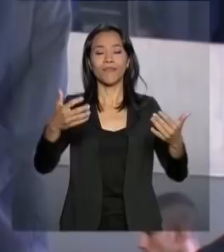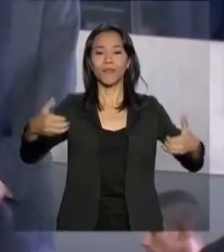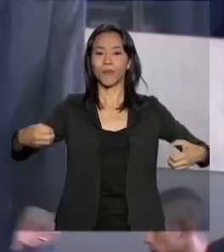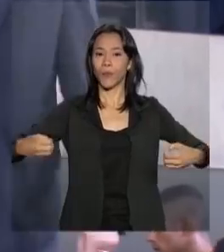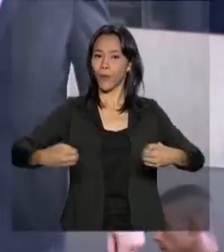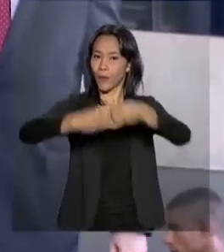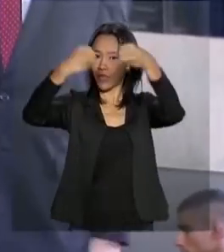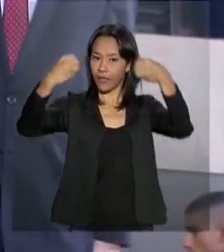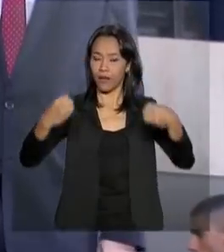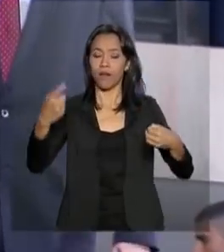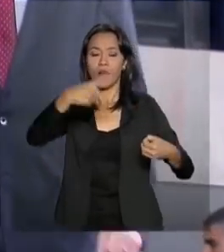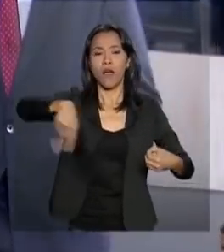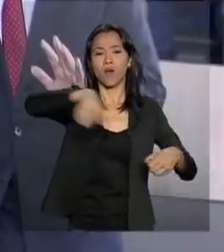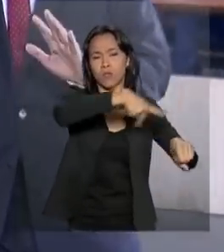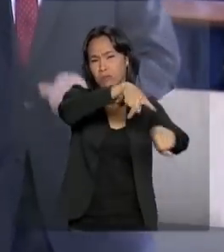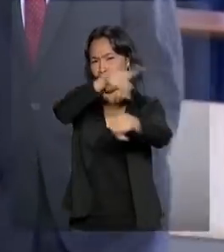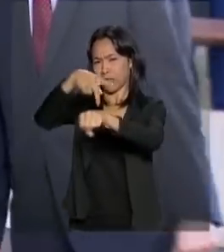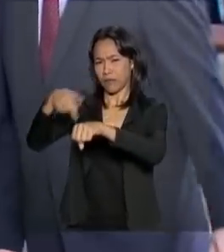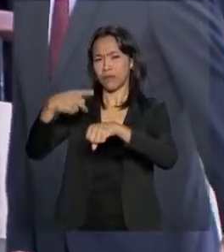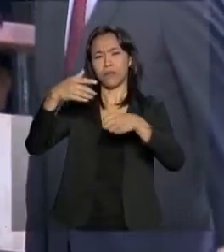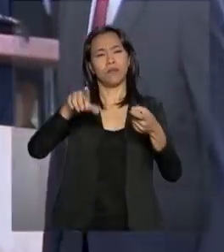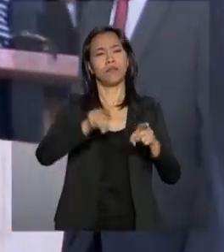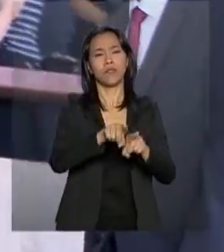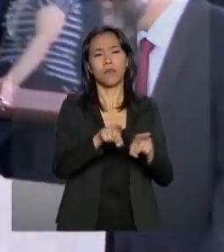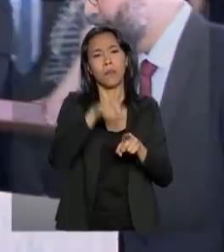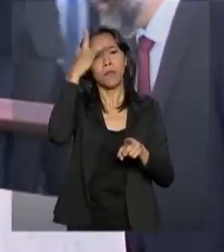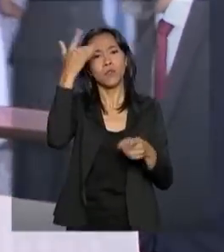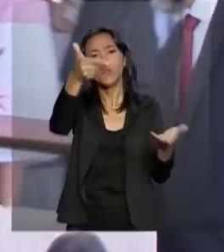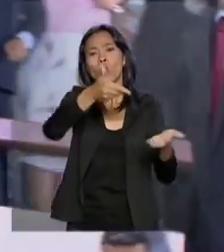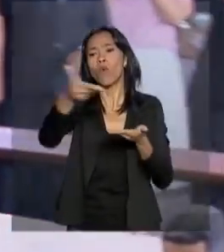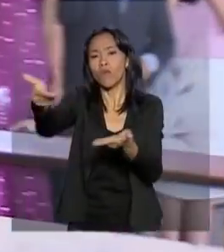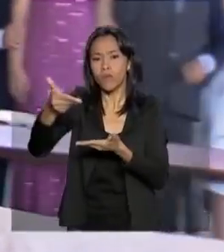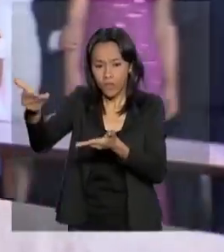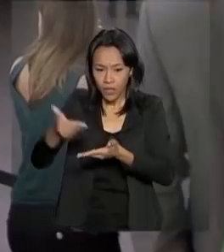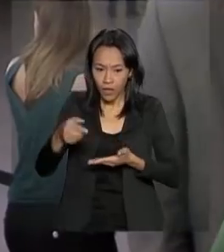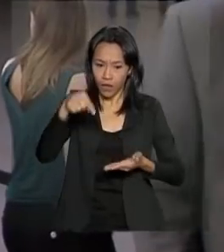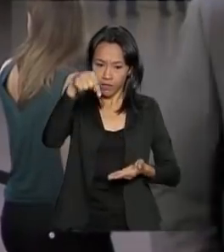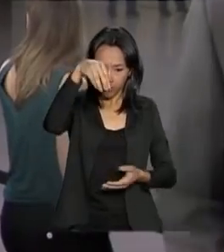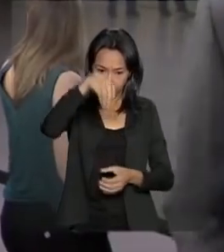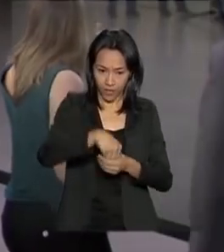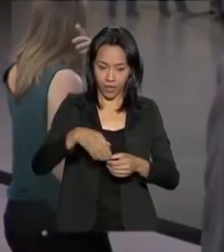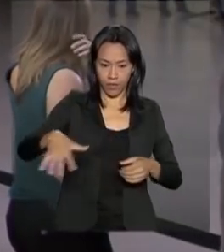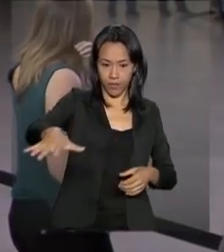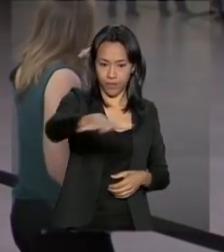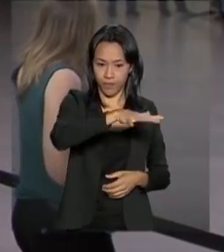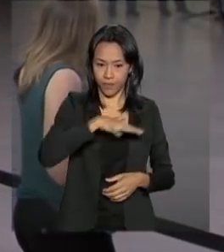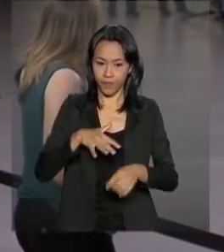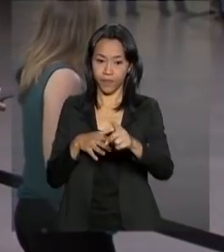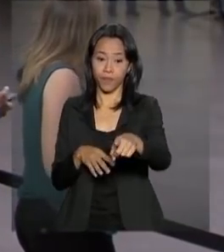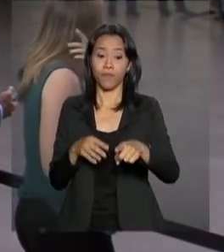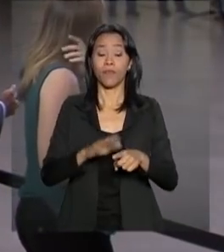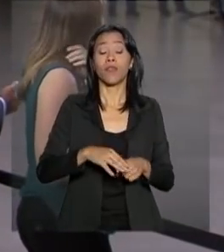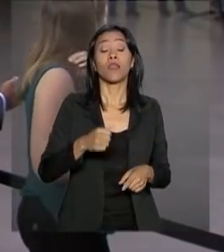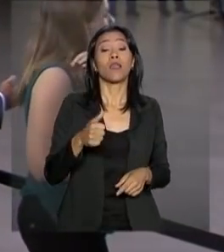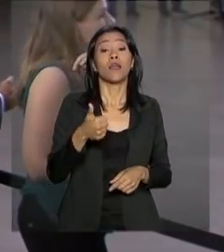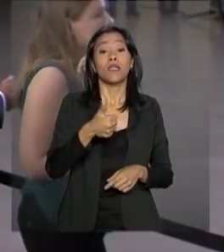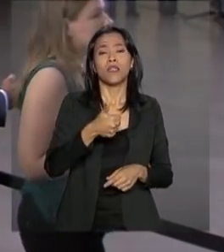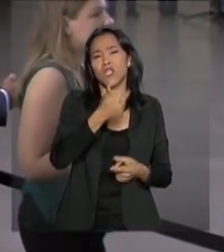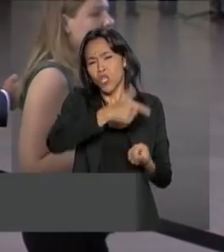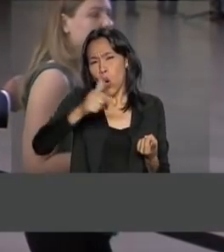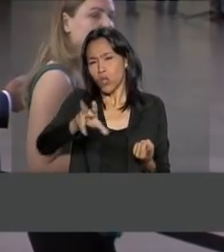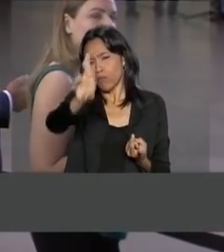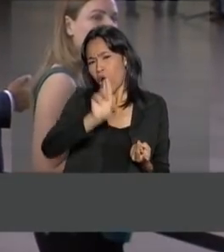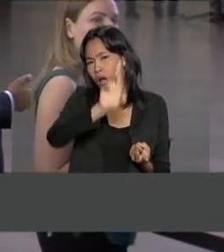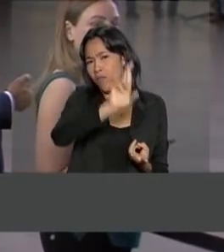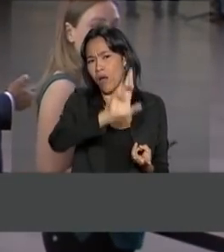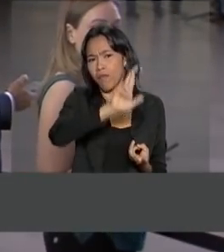autoridades estrangeiras e outros convidados no segundo andar do prédio. Dez chefes de Estado e 12 chanceleres, além de outras